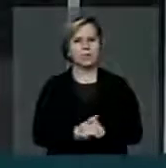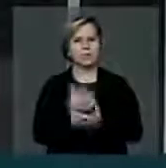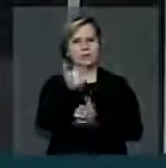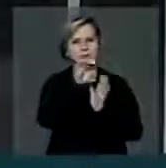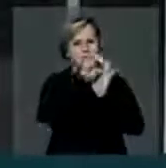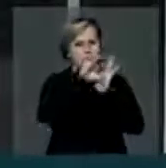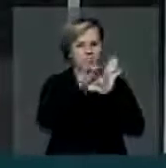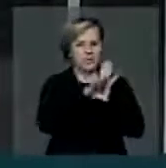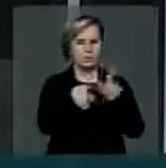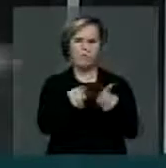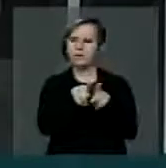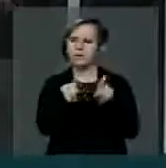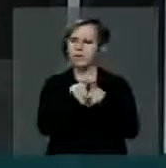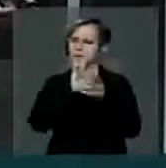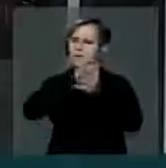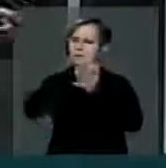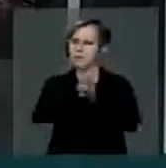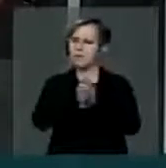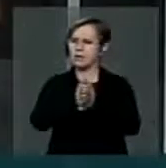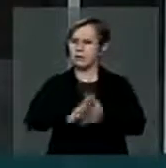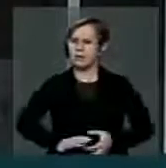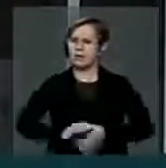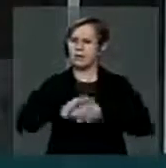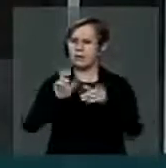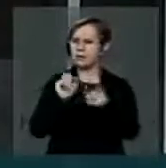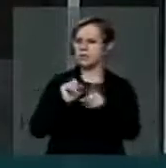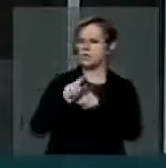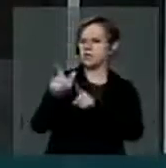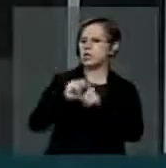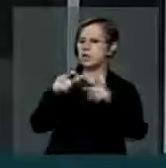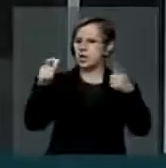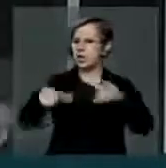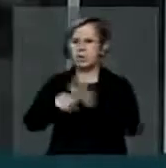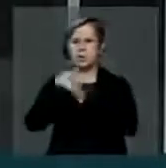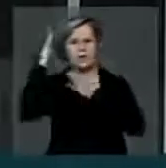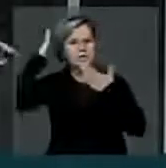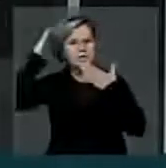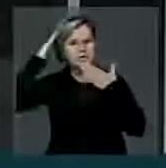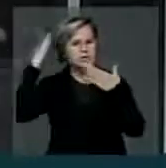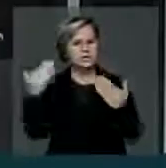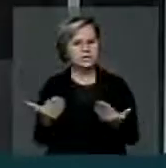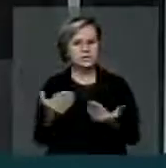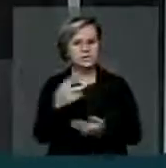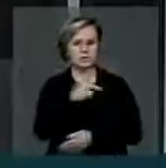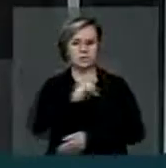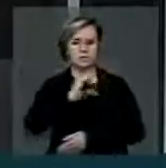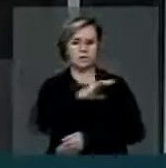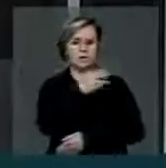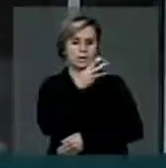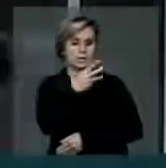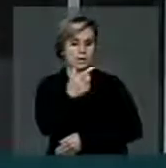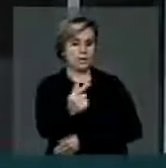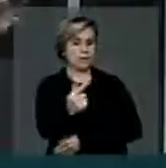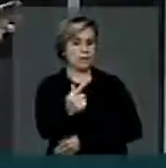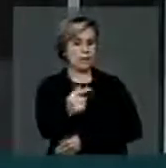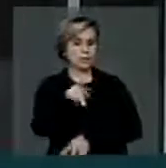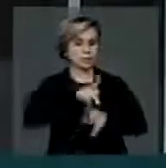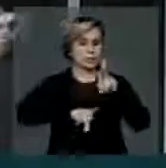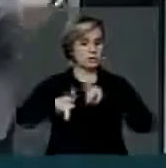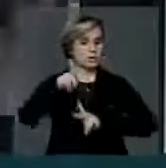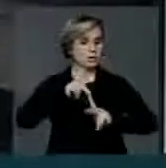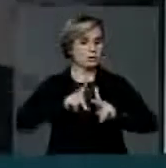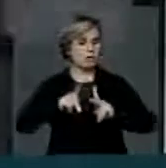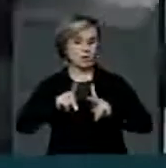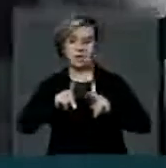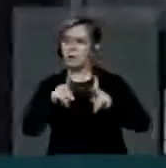emenda constitucional para permitir arrendamento de áreas indígenas. É a PEC 37 que a população